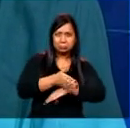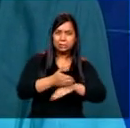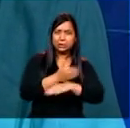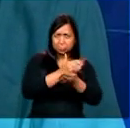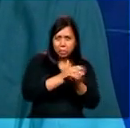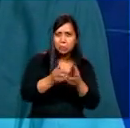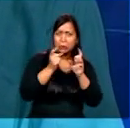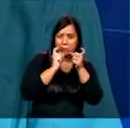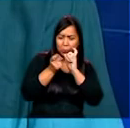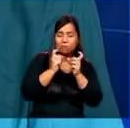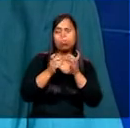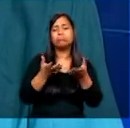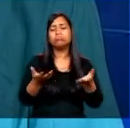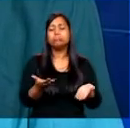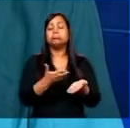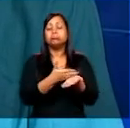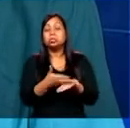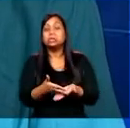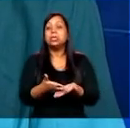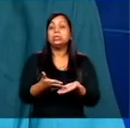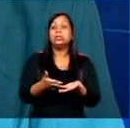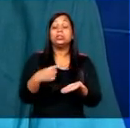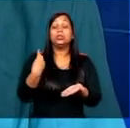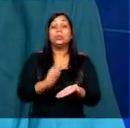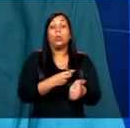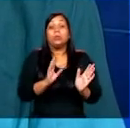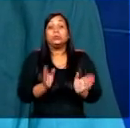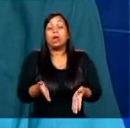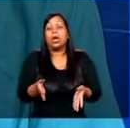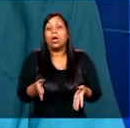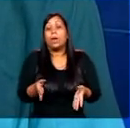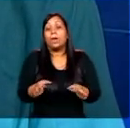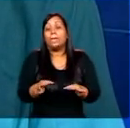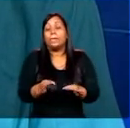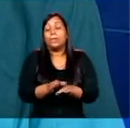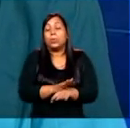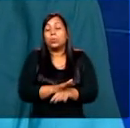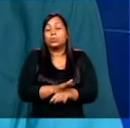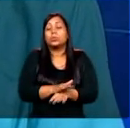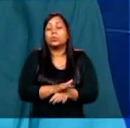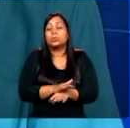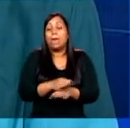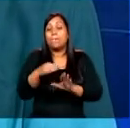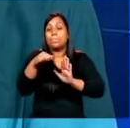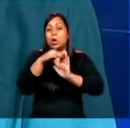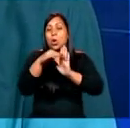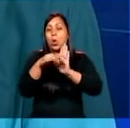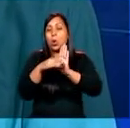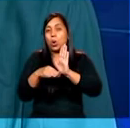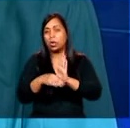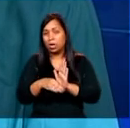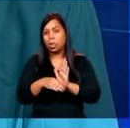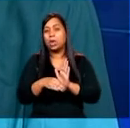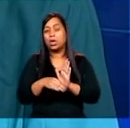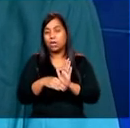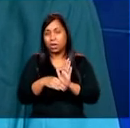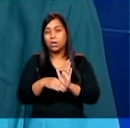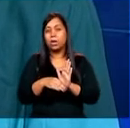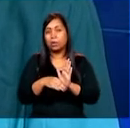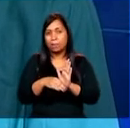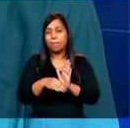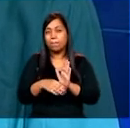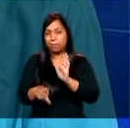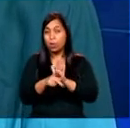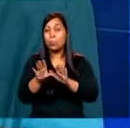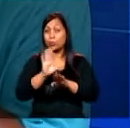primeiras reuniões e comecei... e a gente já logo fizemos um programa de... de... do